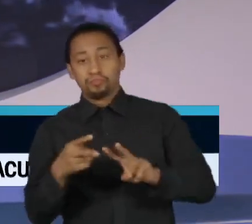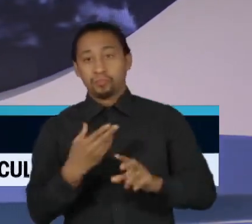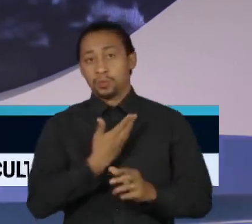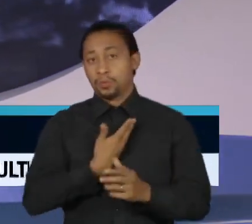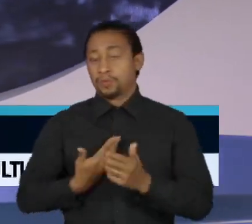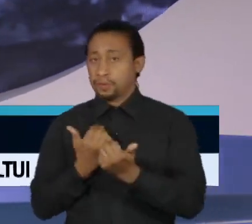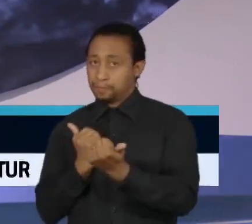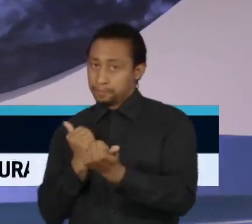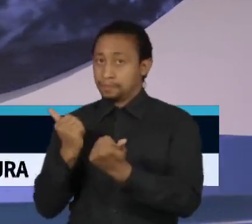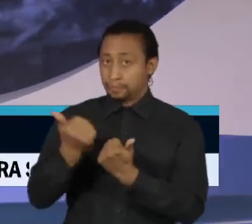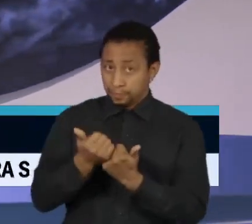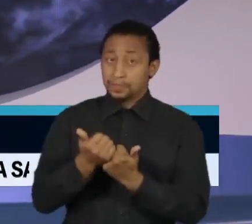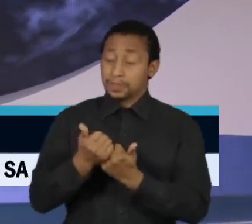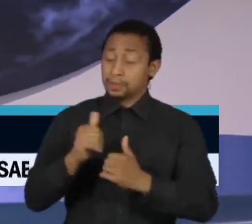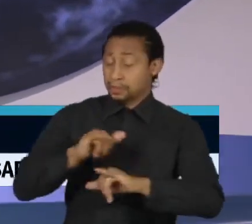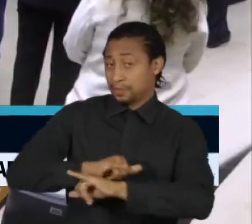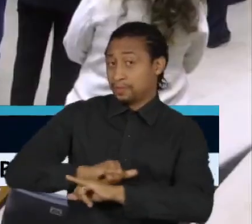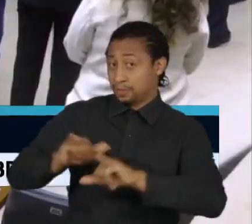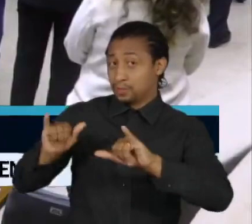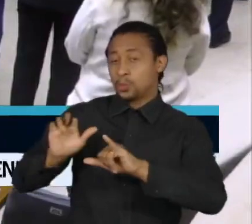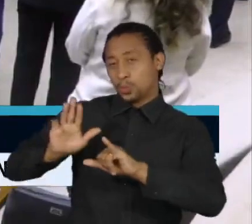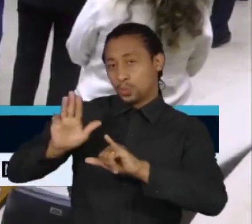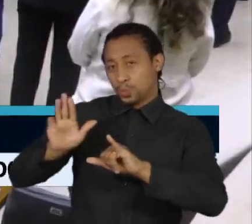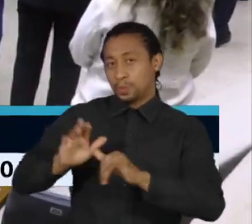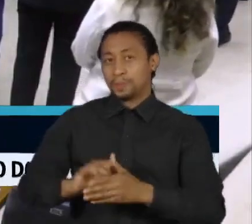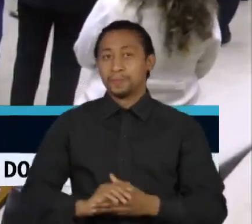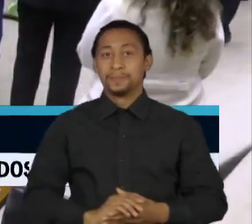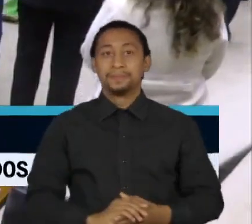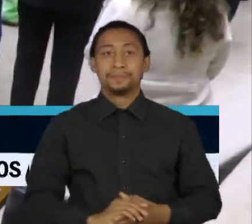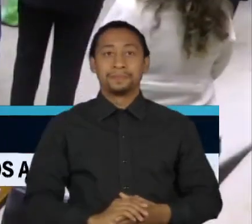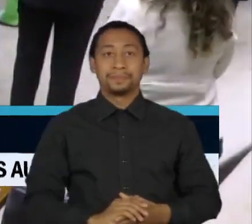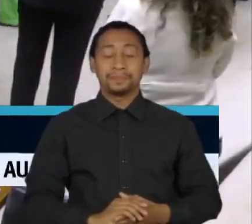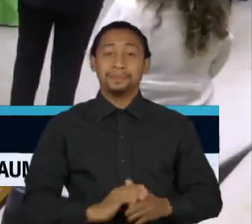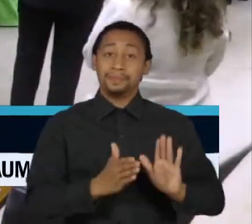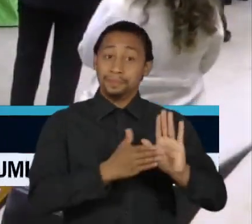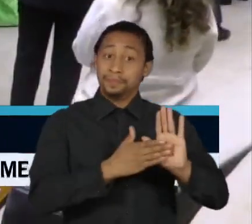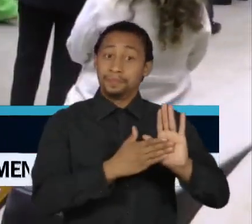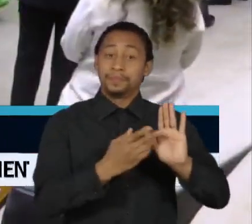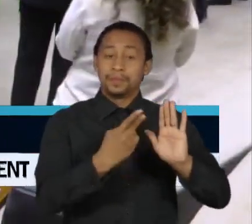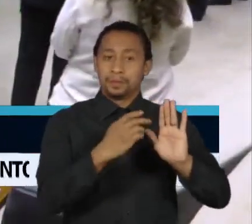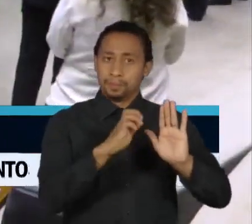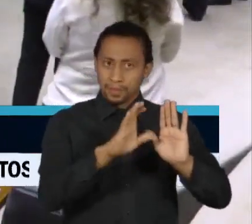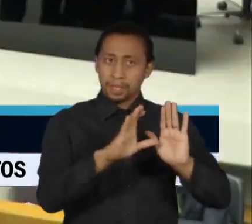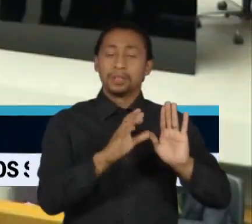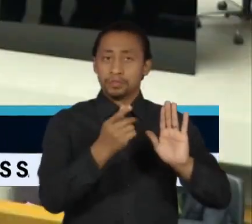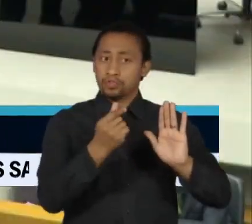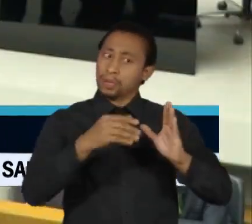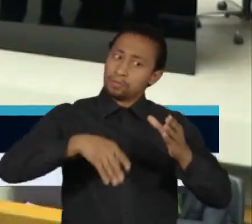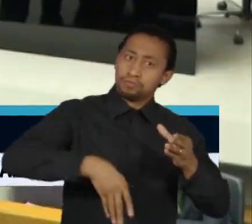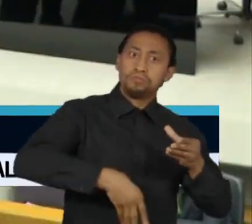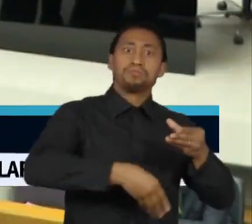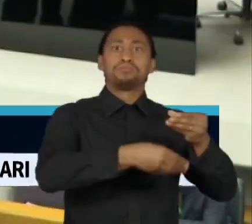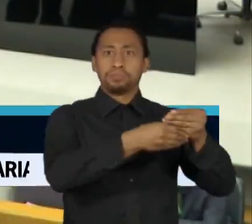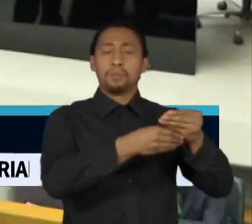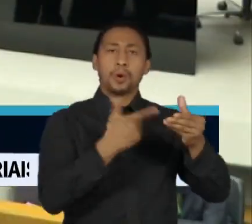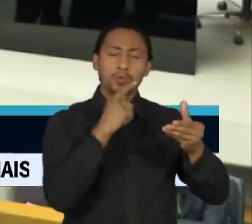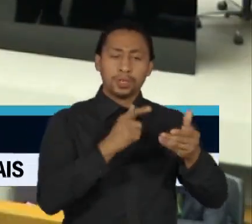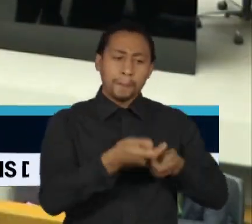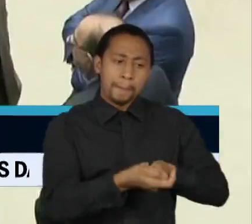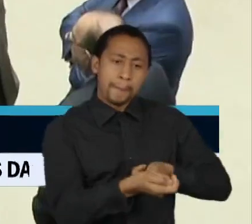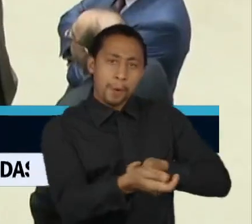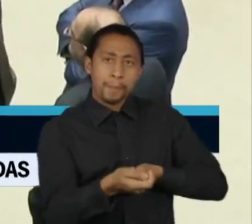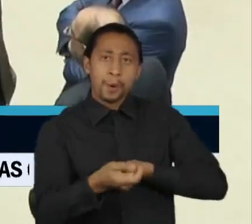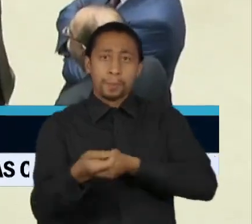promessas de campanha do presidente eleito Lula. A PEC da Transição passou com folga na Câmara. Nos dois